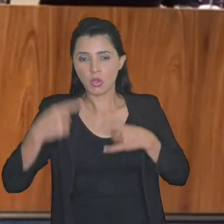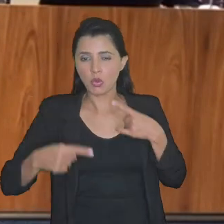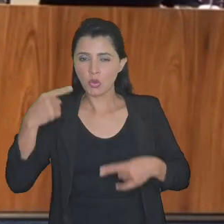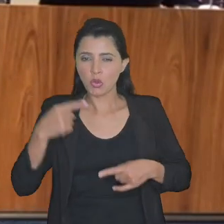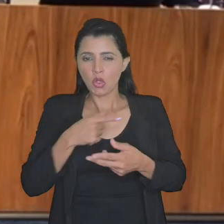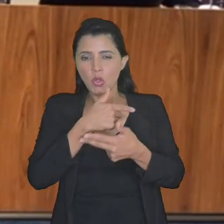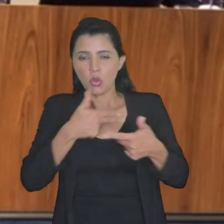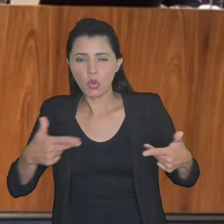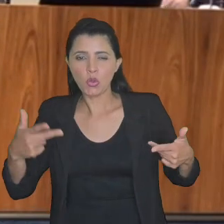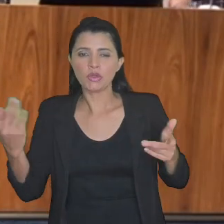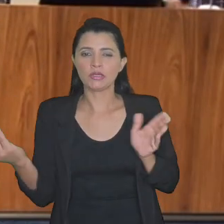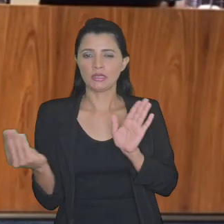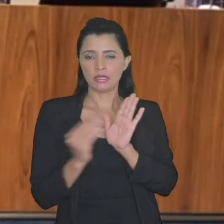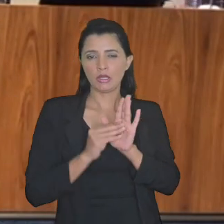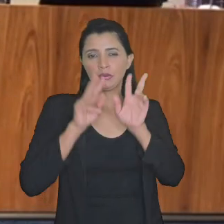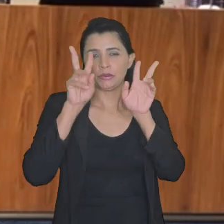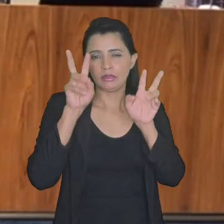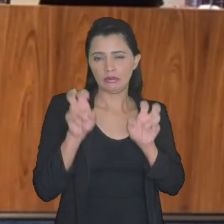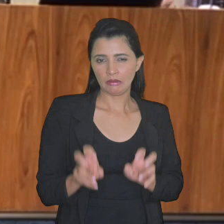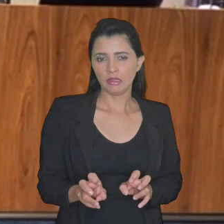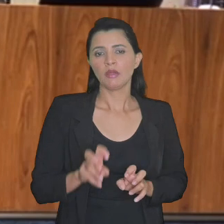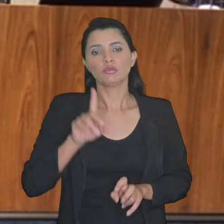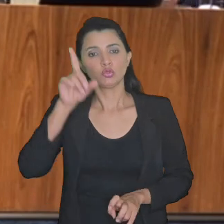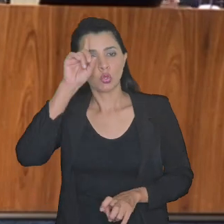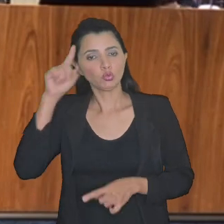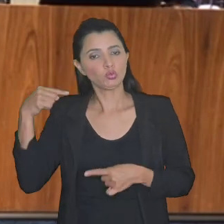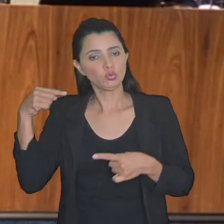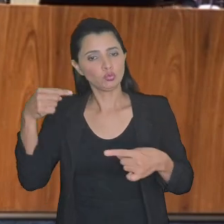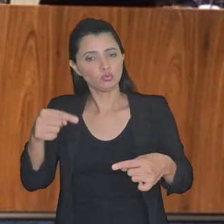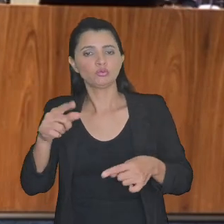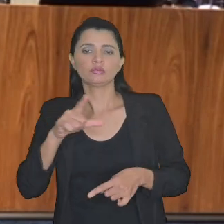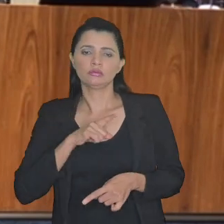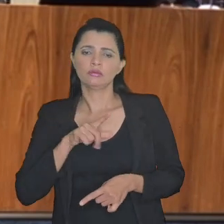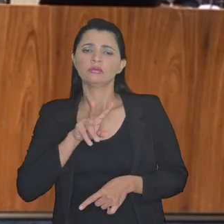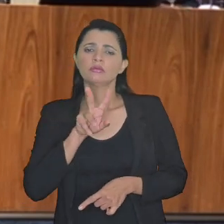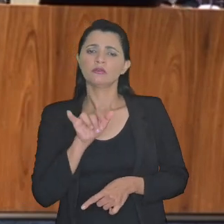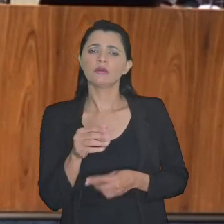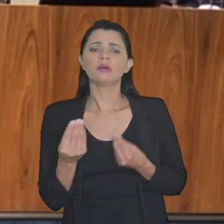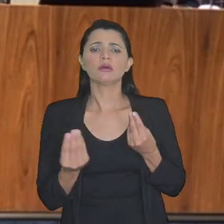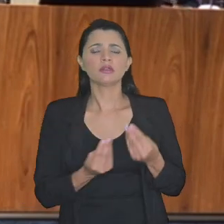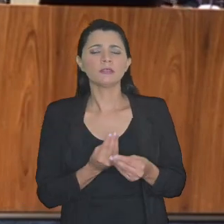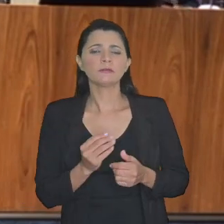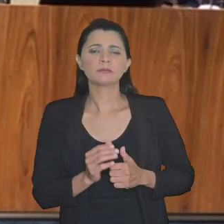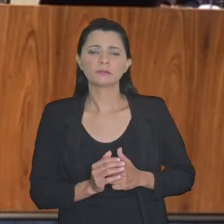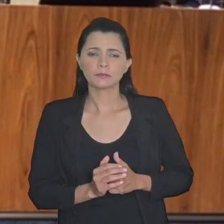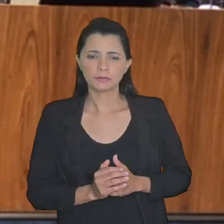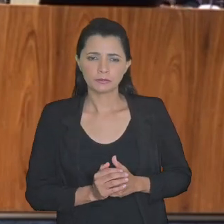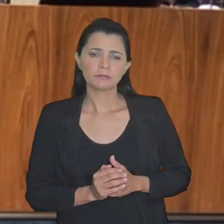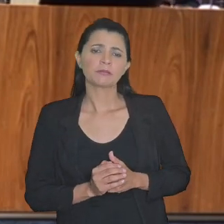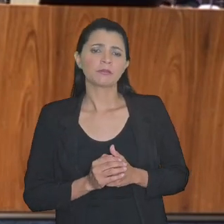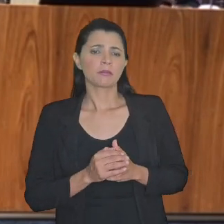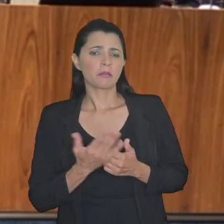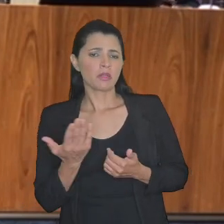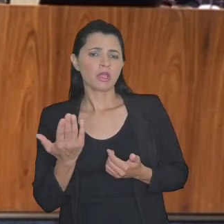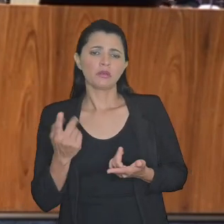essas ideias essas questões que estão na pauta na ordem do dia e que vão